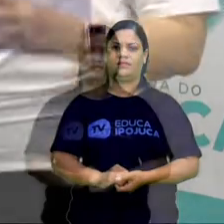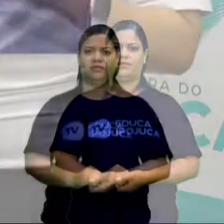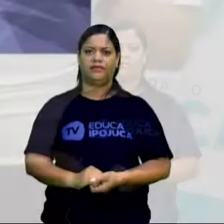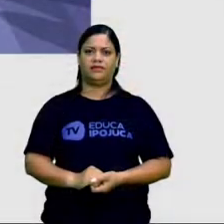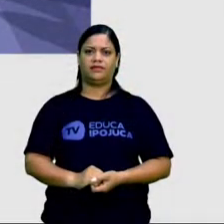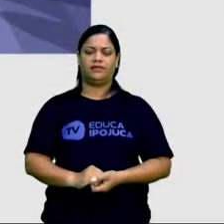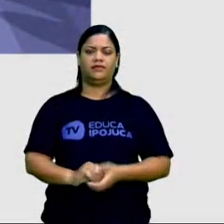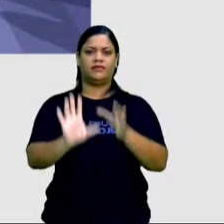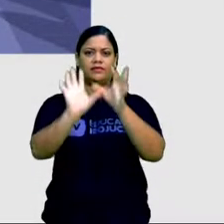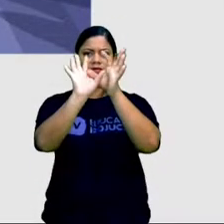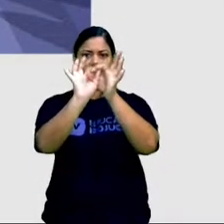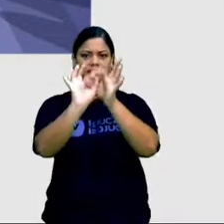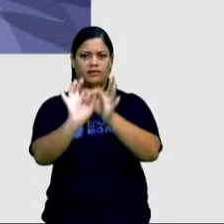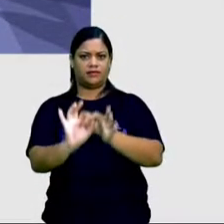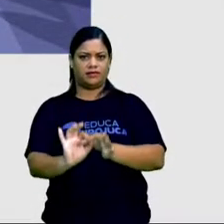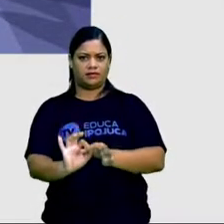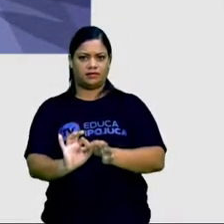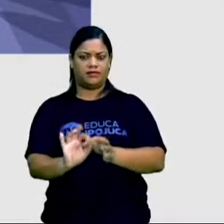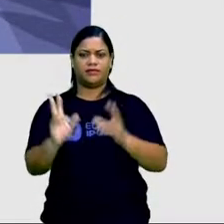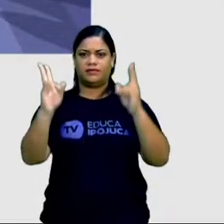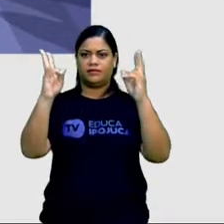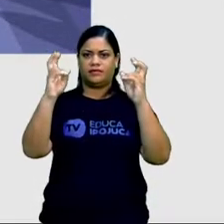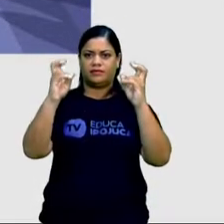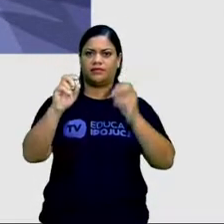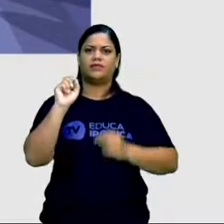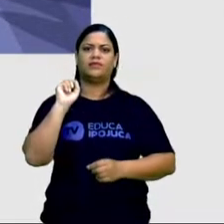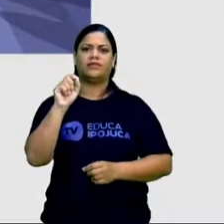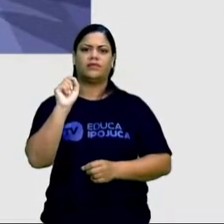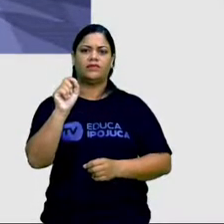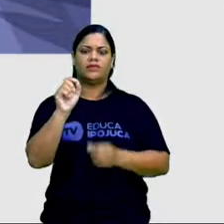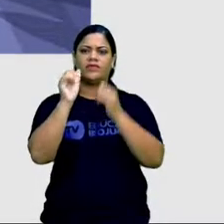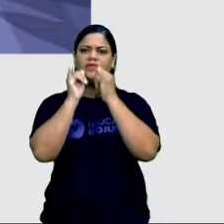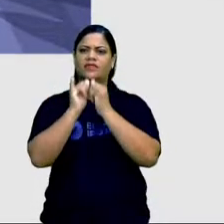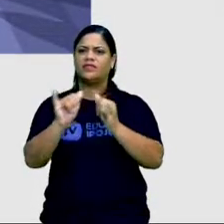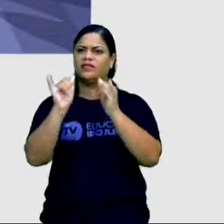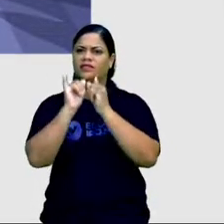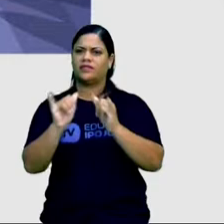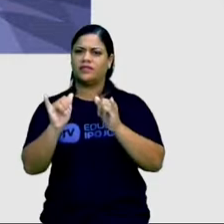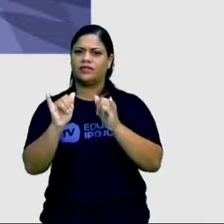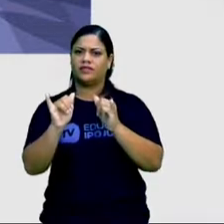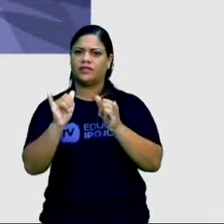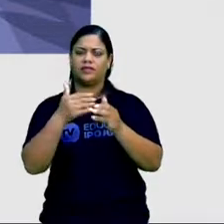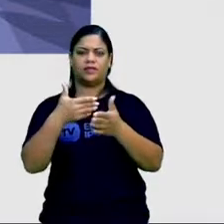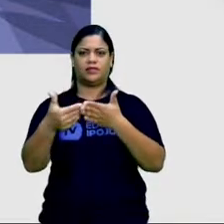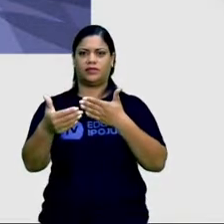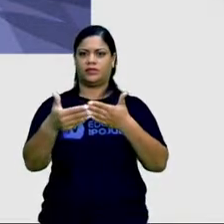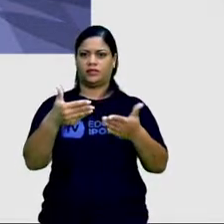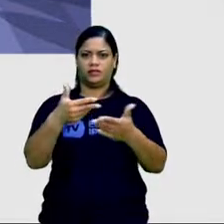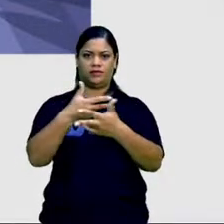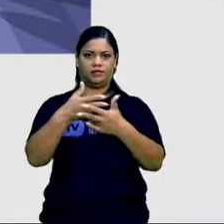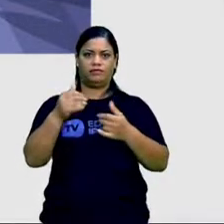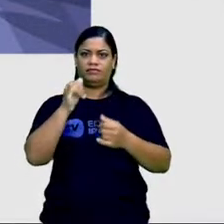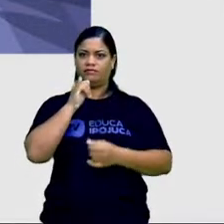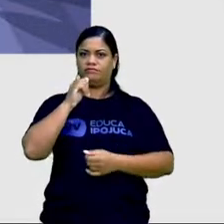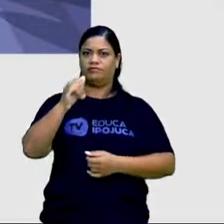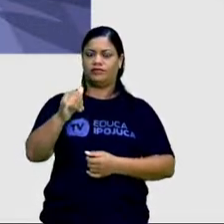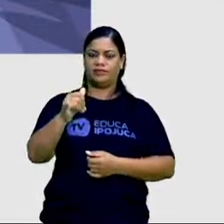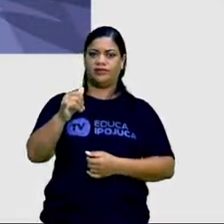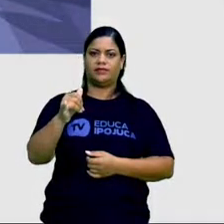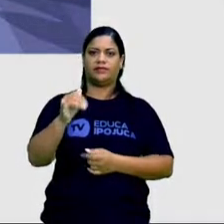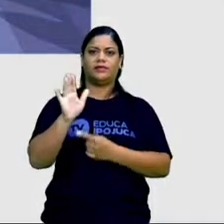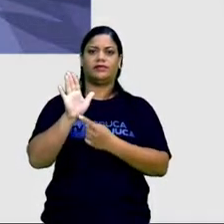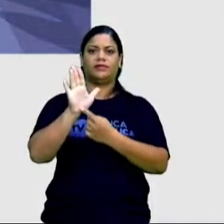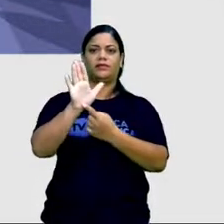Vamos contextualizar a nossa temática. O que é uma notícia? É qualquer tipo de informação que